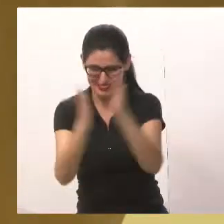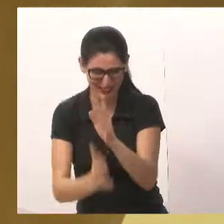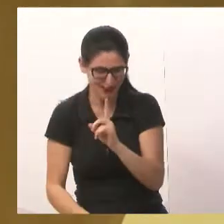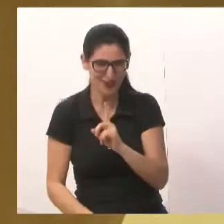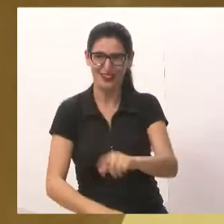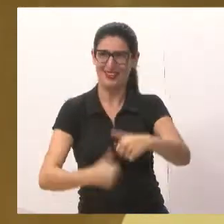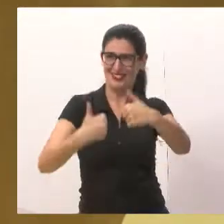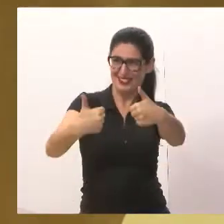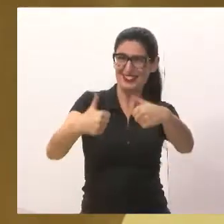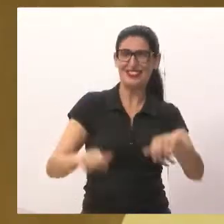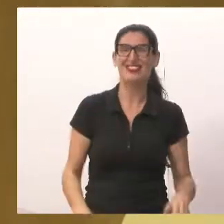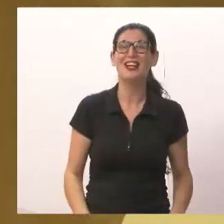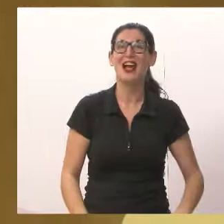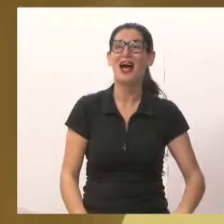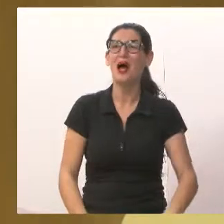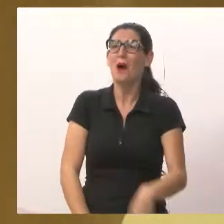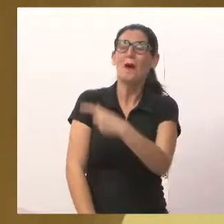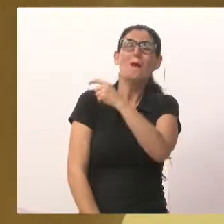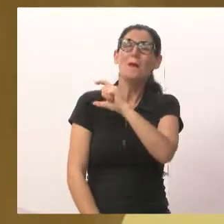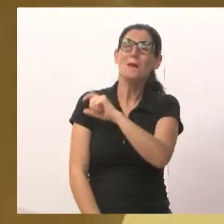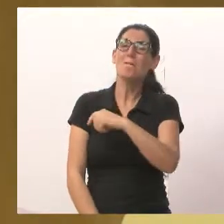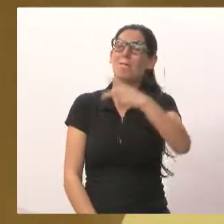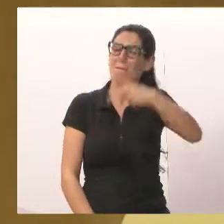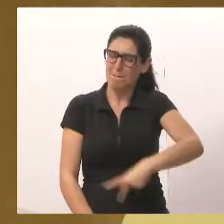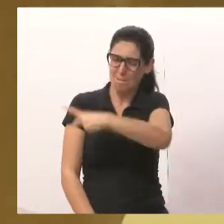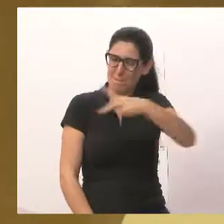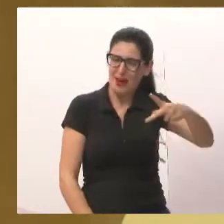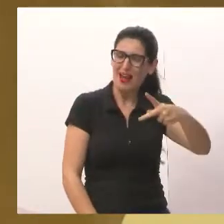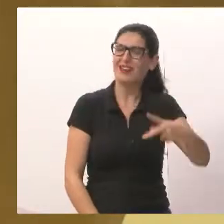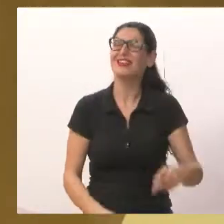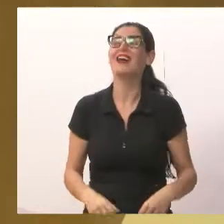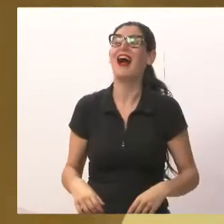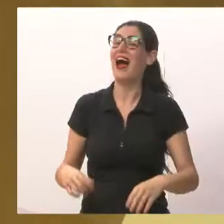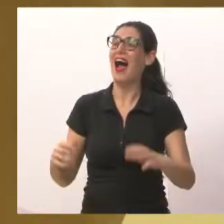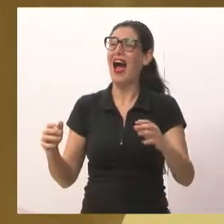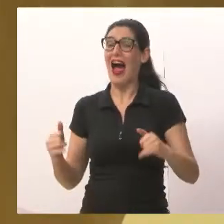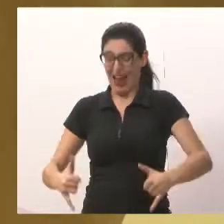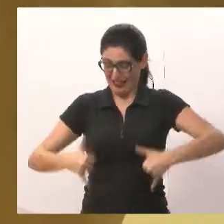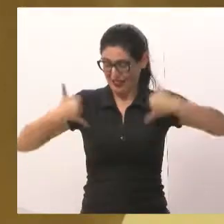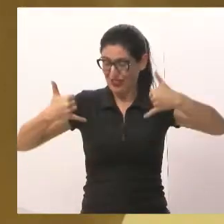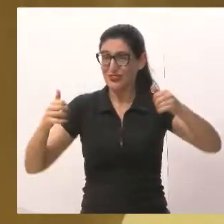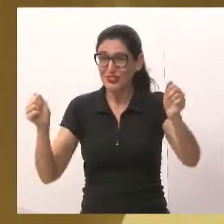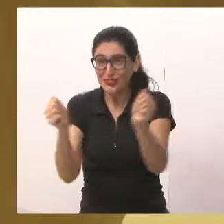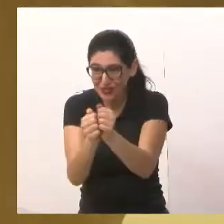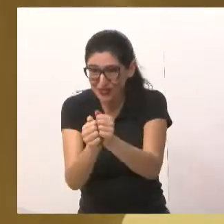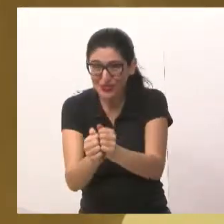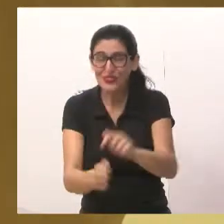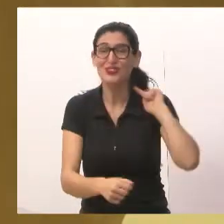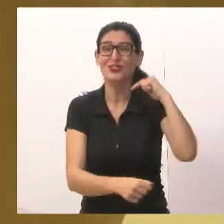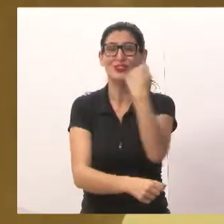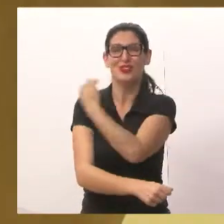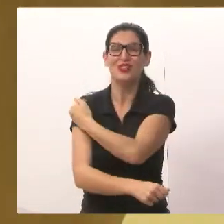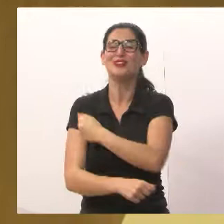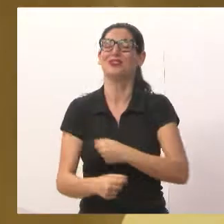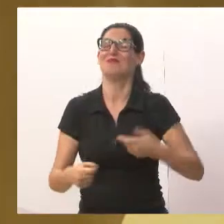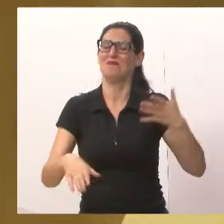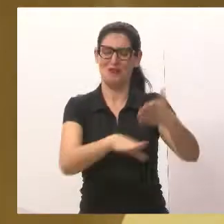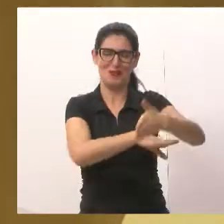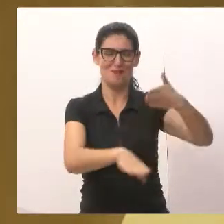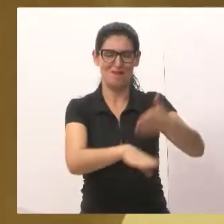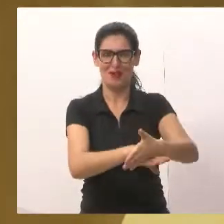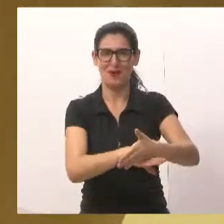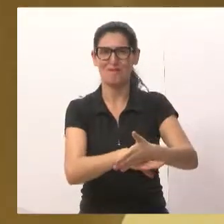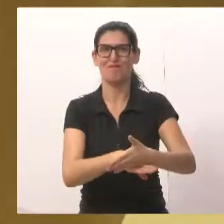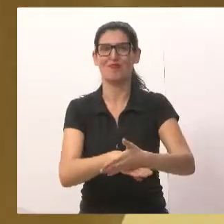que nós fazemos aniversário juntos. E sempre a gente tem participado da missa em ação de graça, para agradecer a Deus o dom da vida.